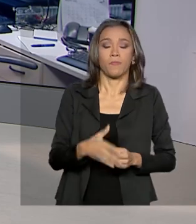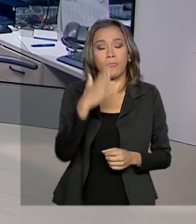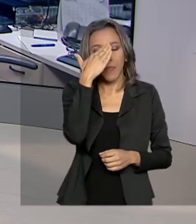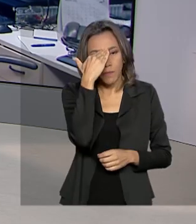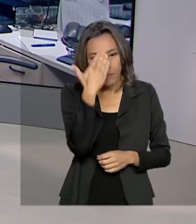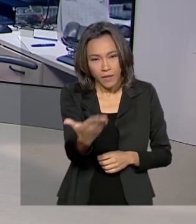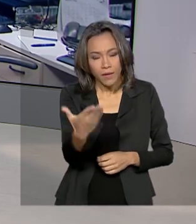informações. pelas suas informações.